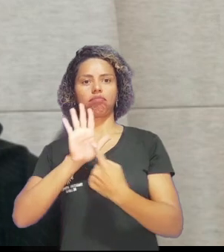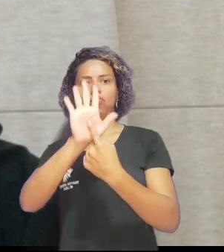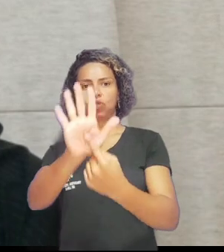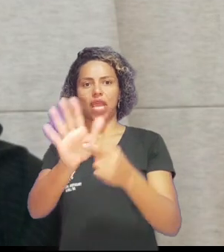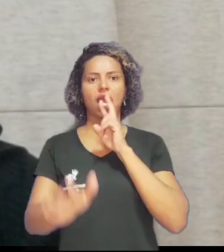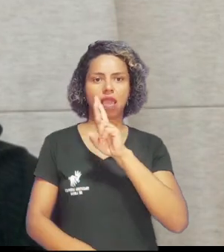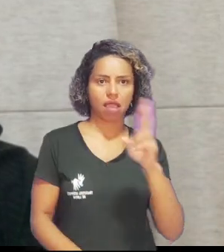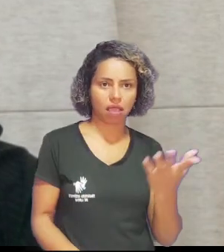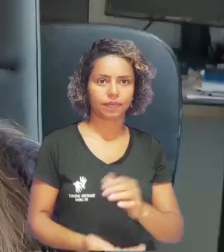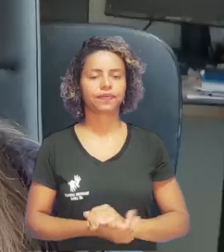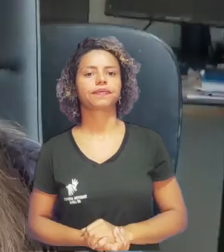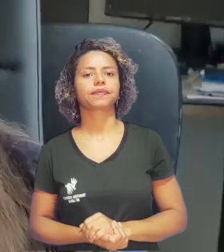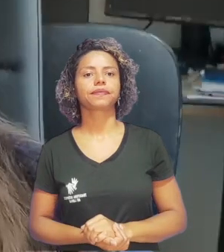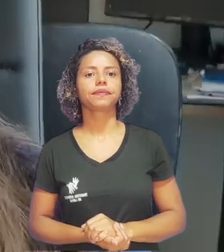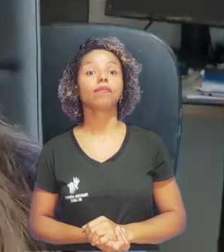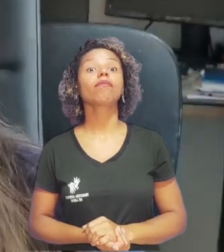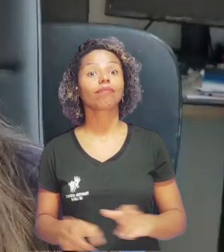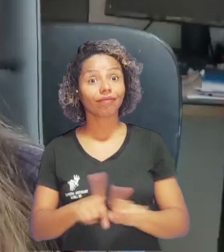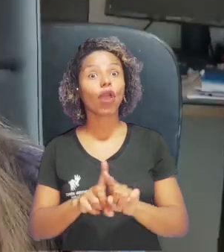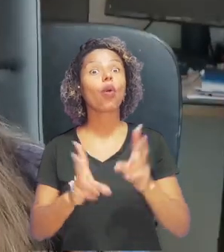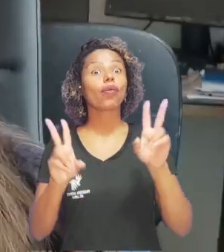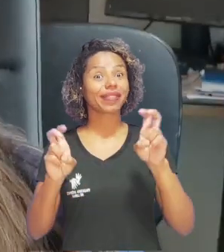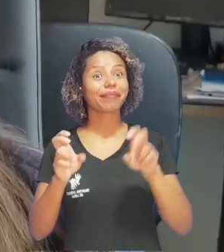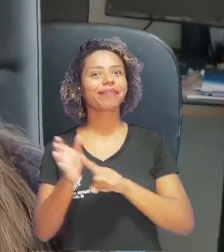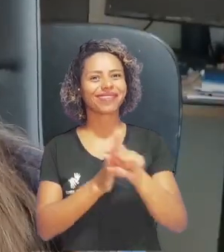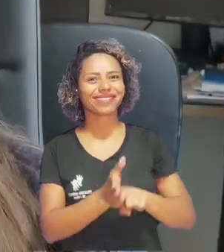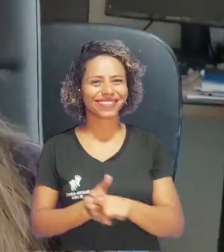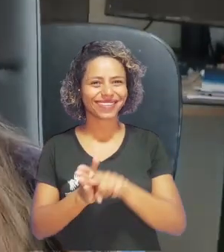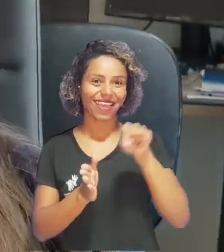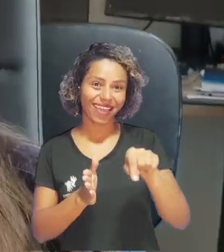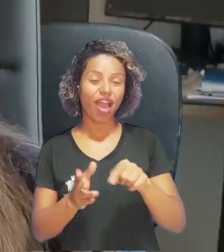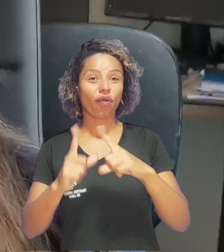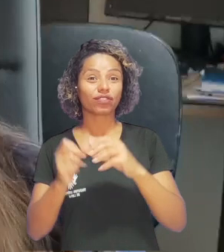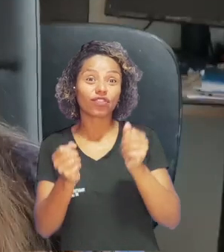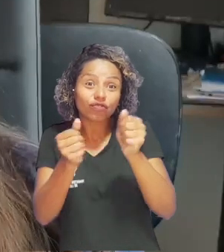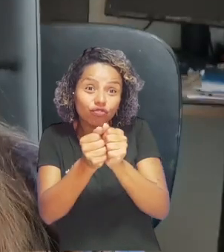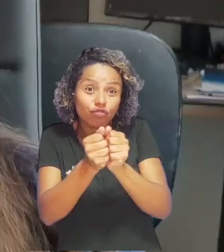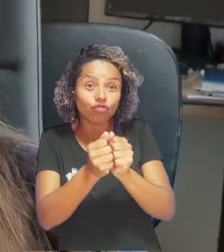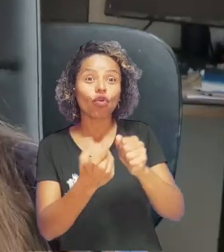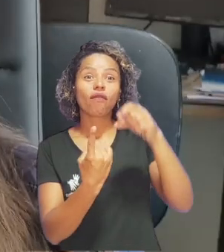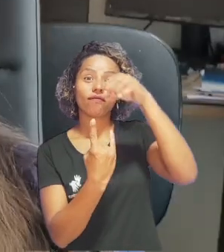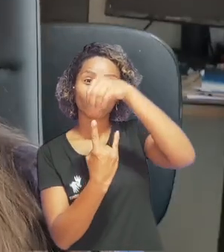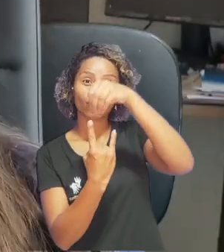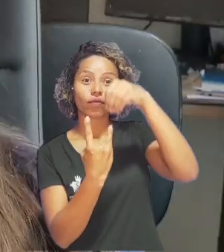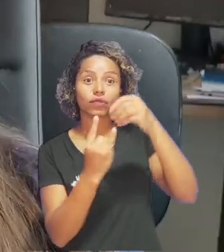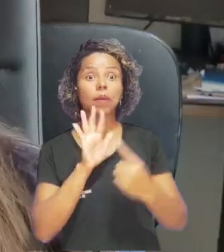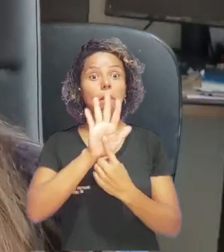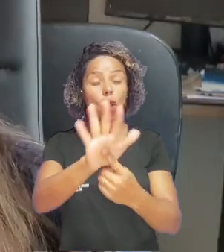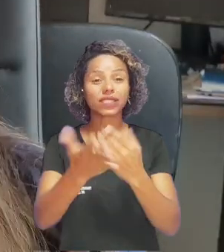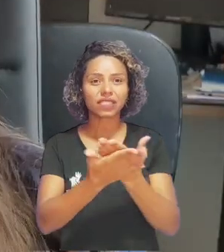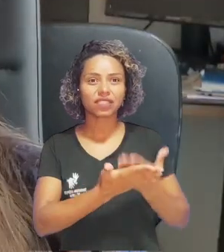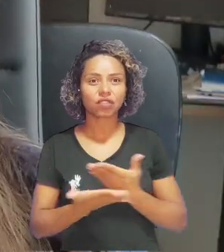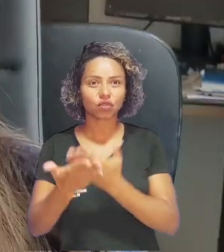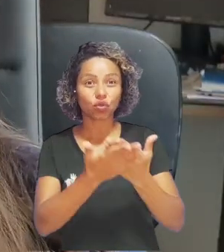publicando esses resultados. E ainda falando sobre pesquisa, a UFJF e a Fiocruz estão desenvolvendo um estudo